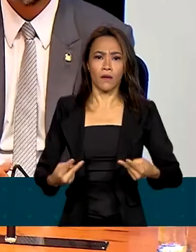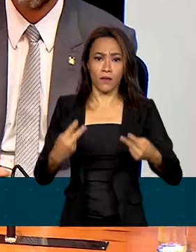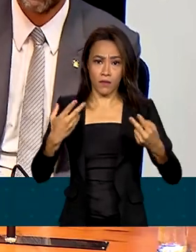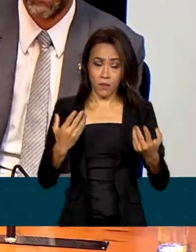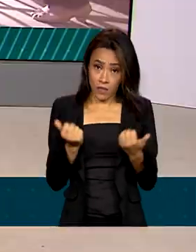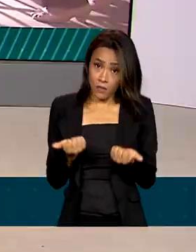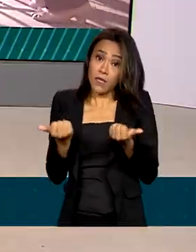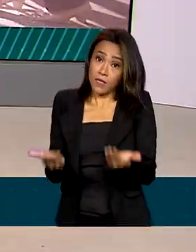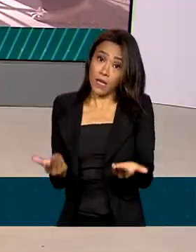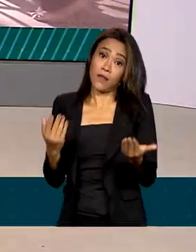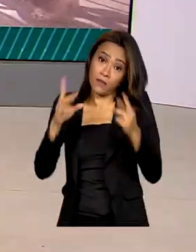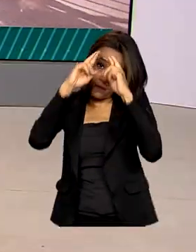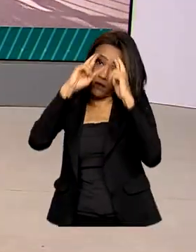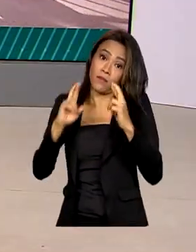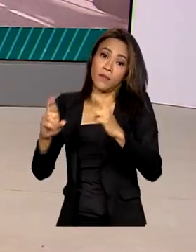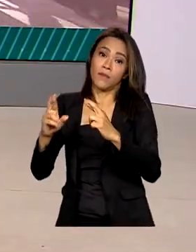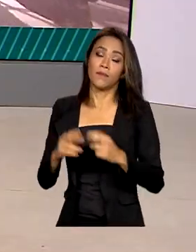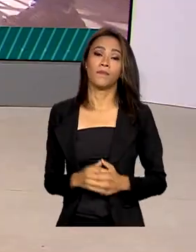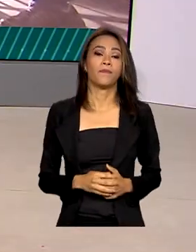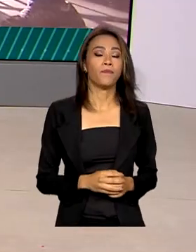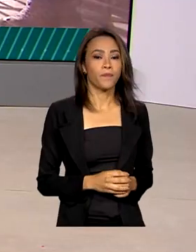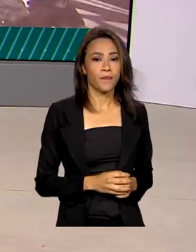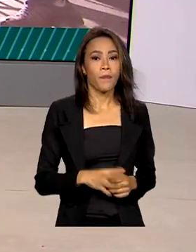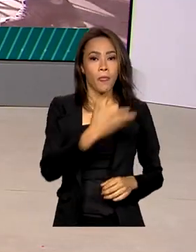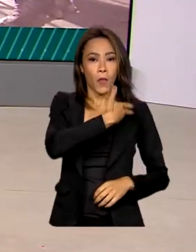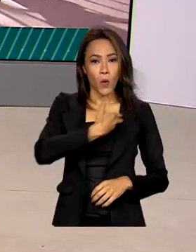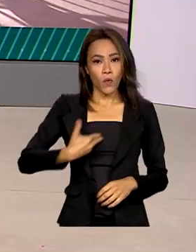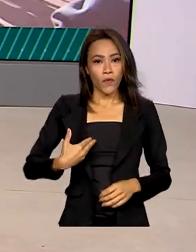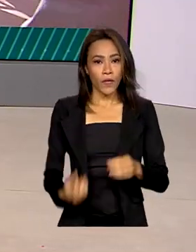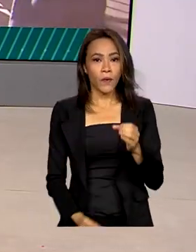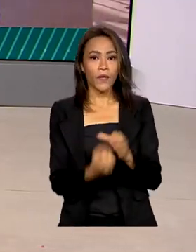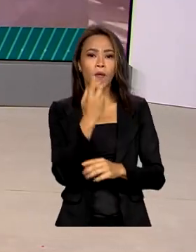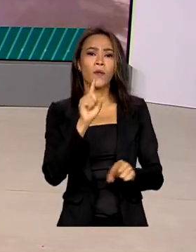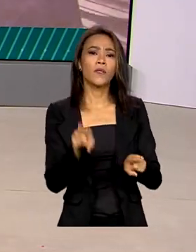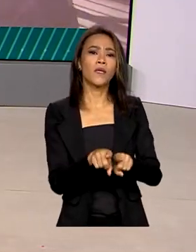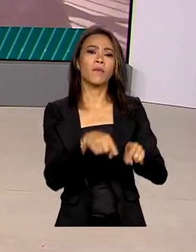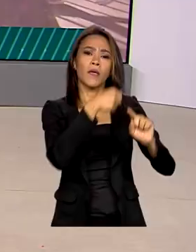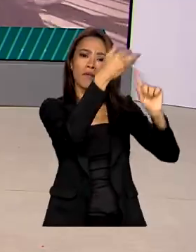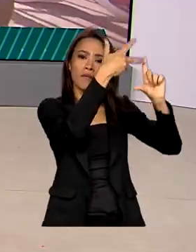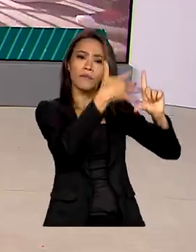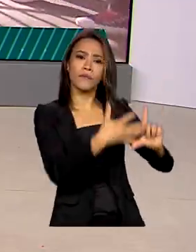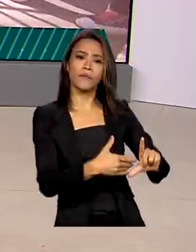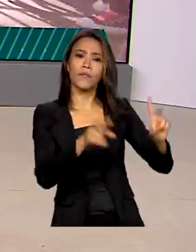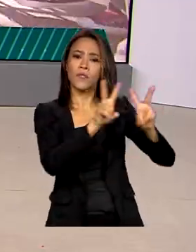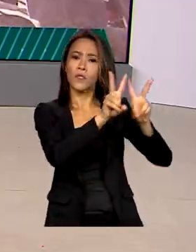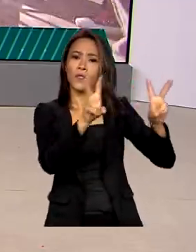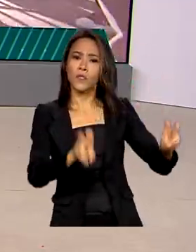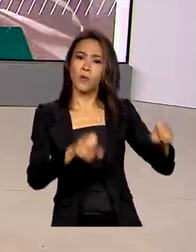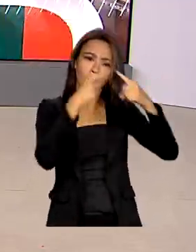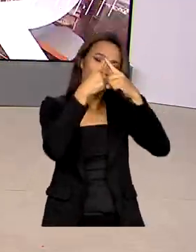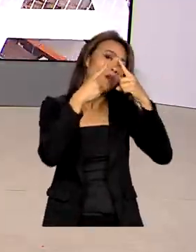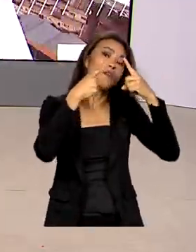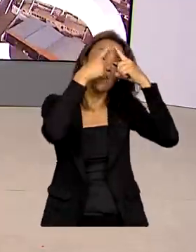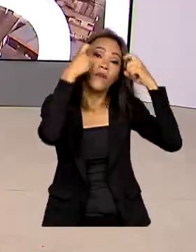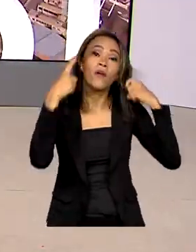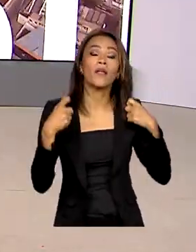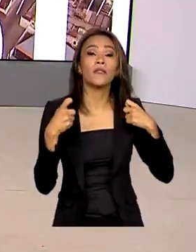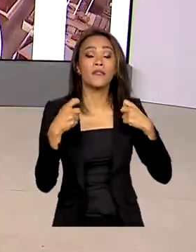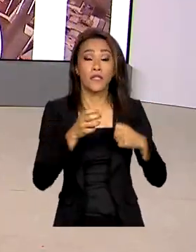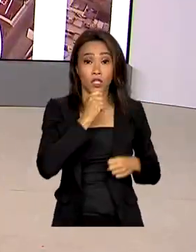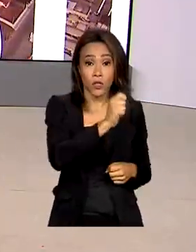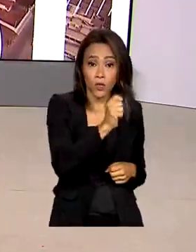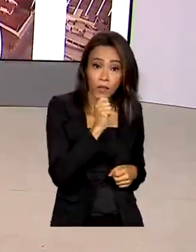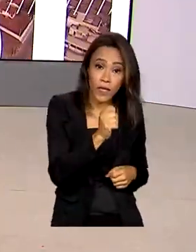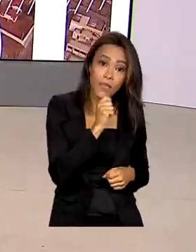dignidade. E o governo criou também o Observatório Nacional da Violência contra Jornalistas. Quem vai coordenar os